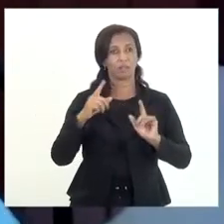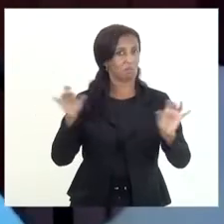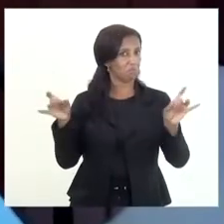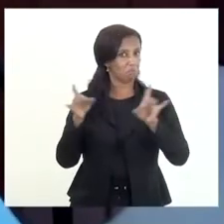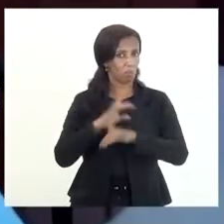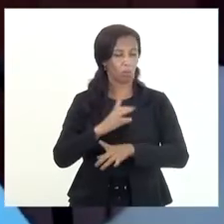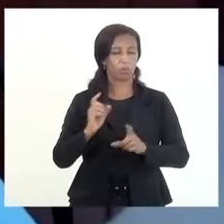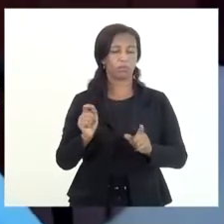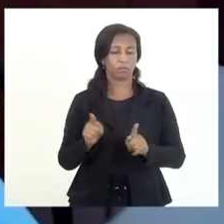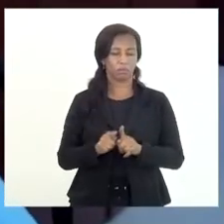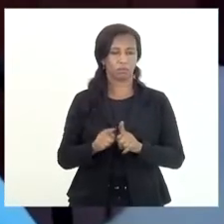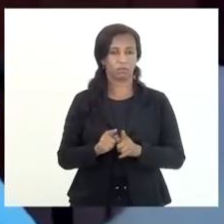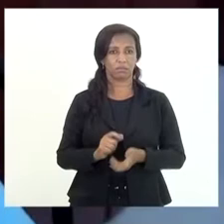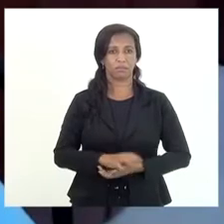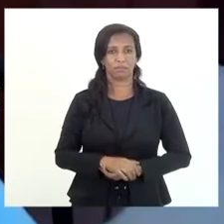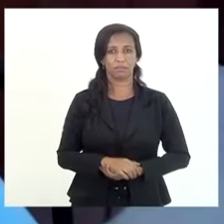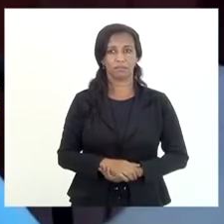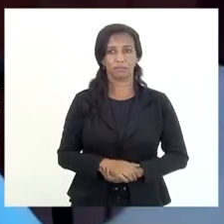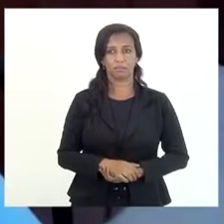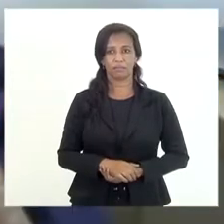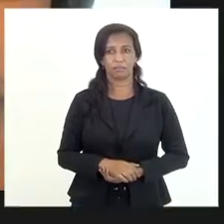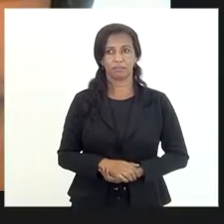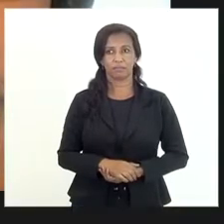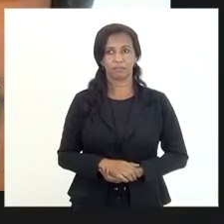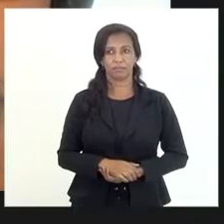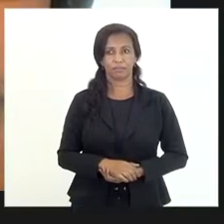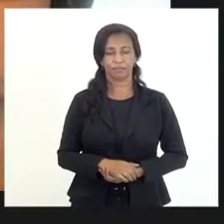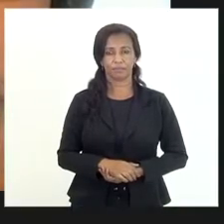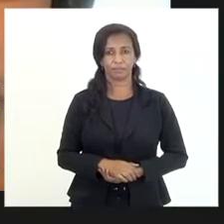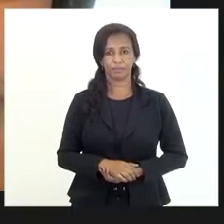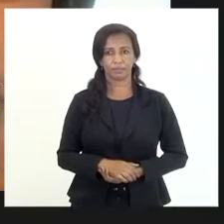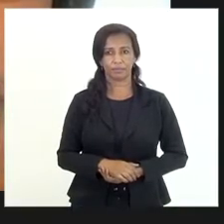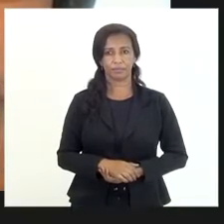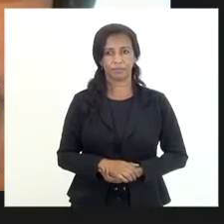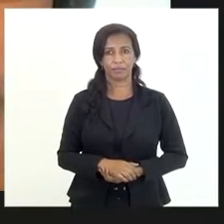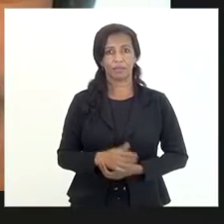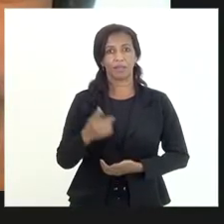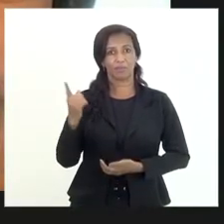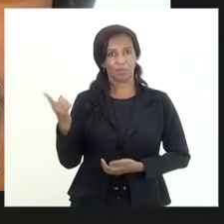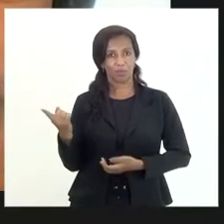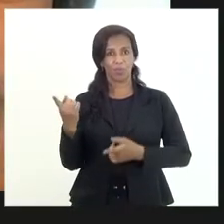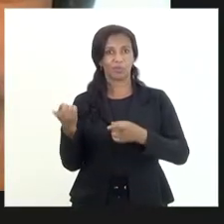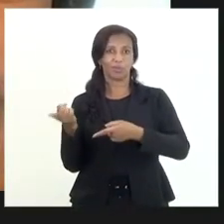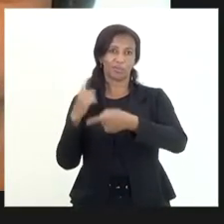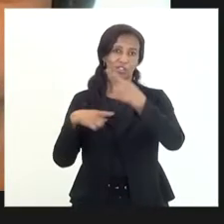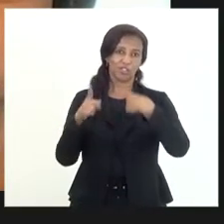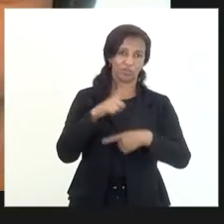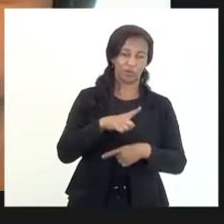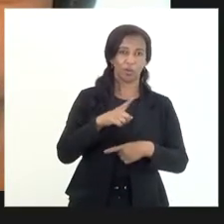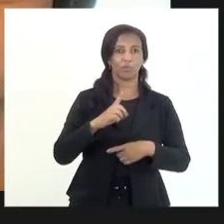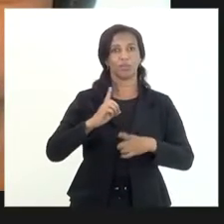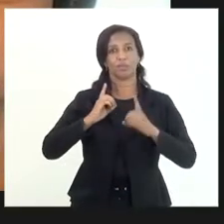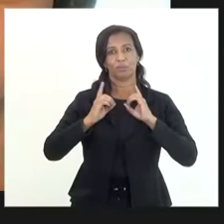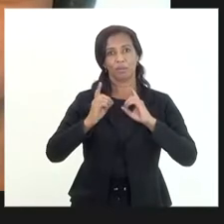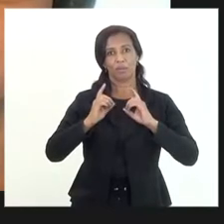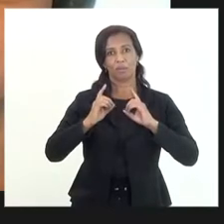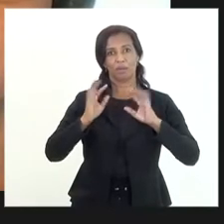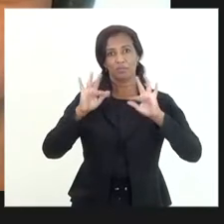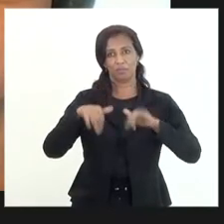à disposição também tá bom vamos ver agora o doutor Cini depois voltamos o senhor para depois a gente ir para o debate final